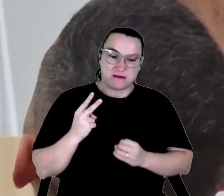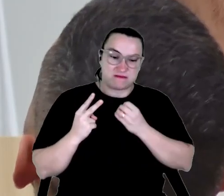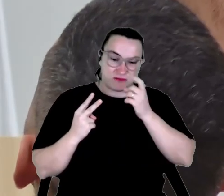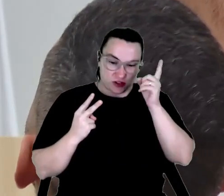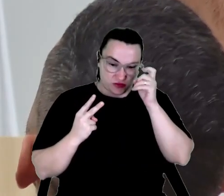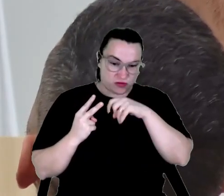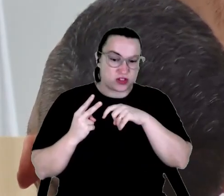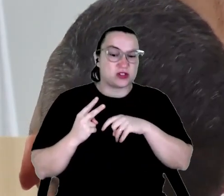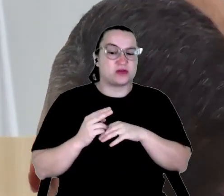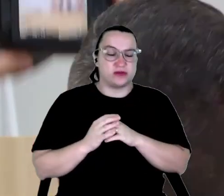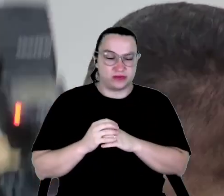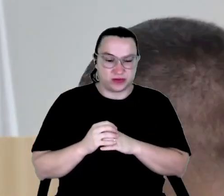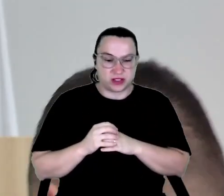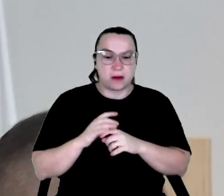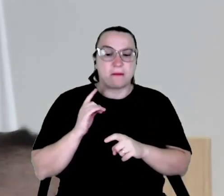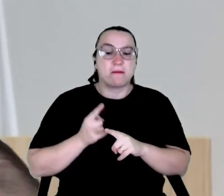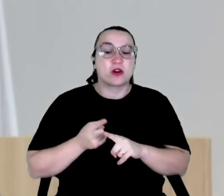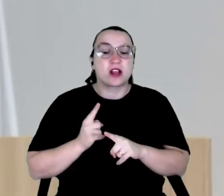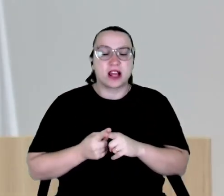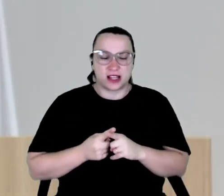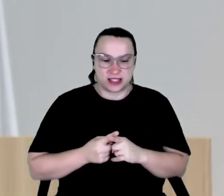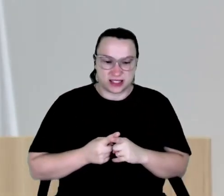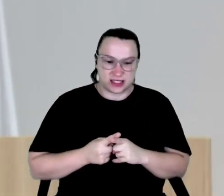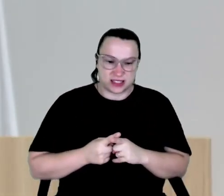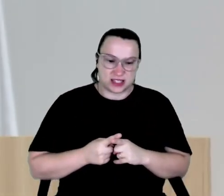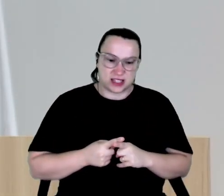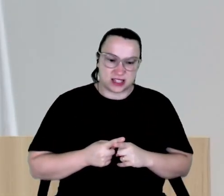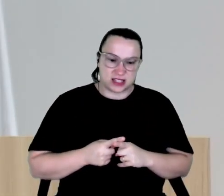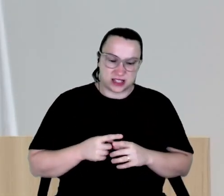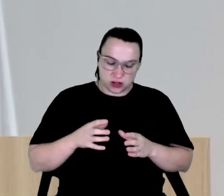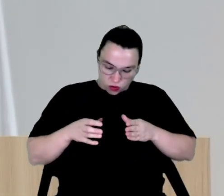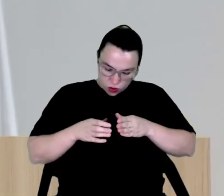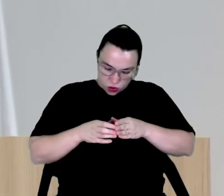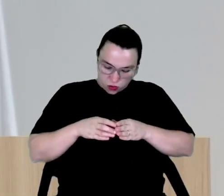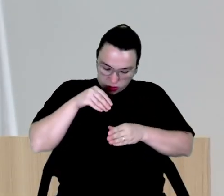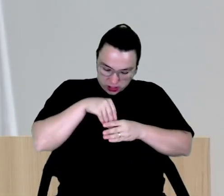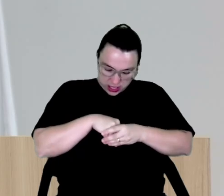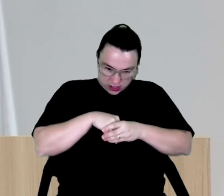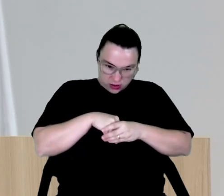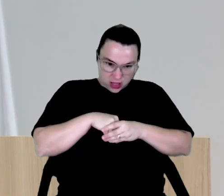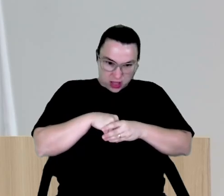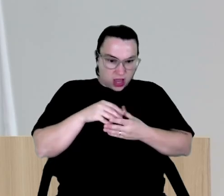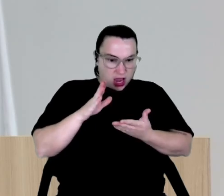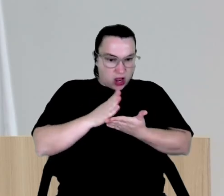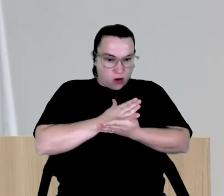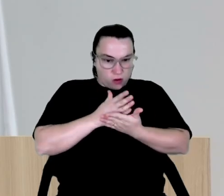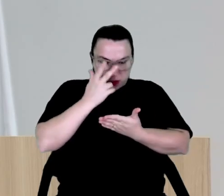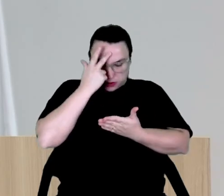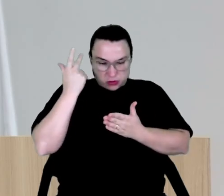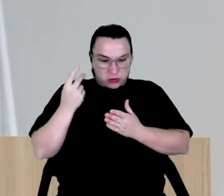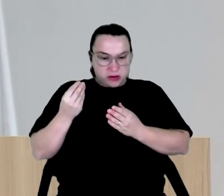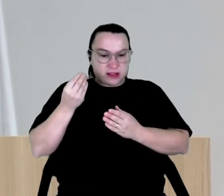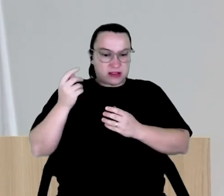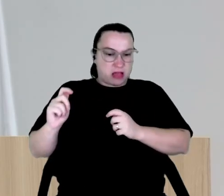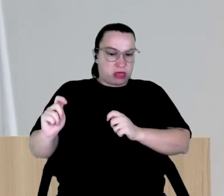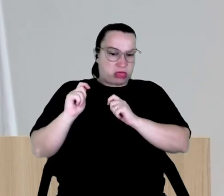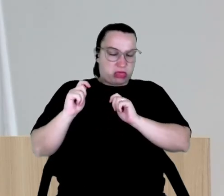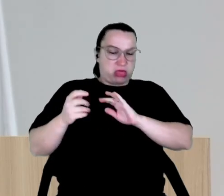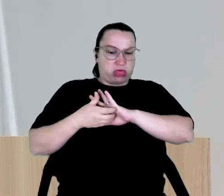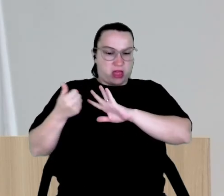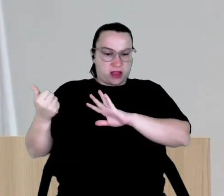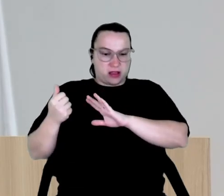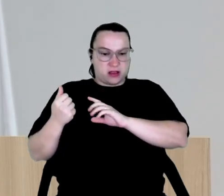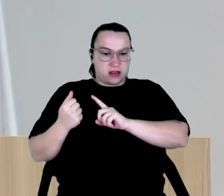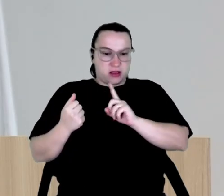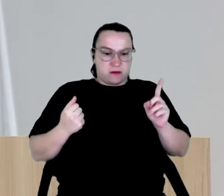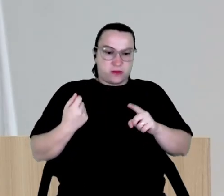E é, sabe por quê? Porque dentro do teu próprio grupo tem pessoas tentando te tirar. Simplesmente porque você quer fazer